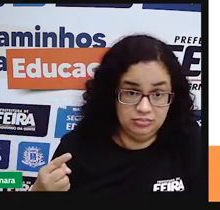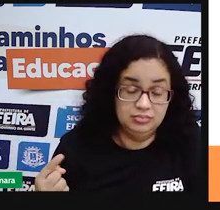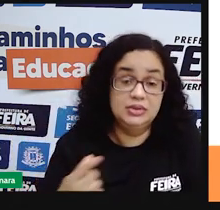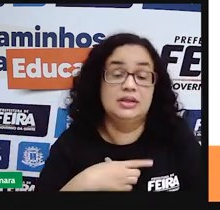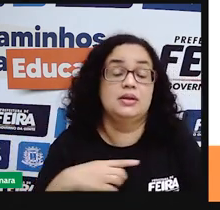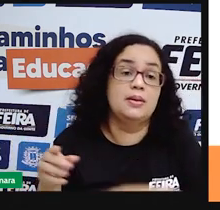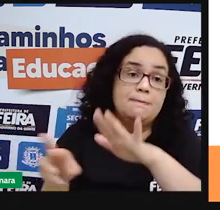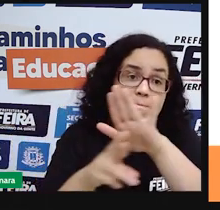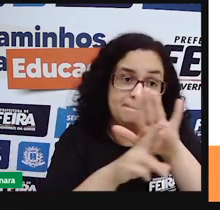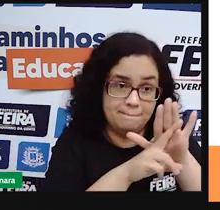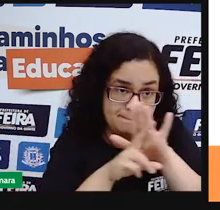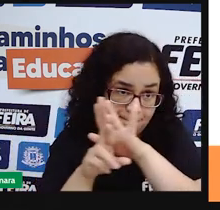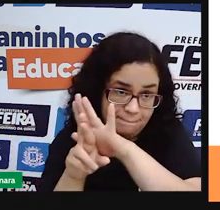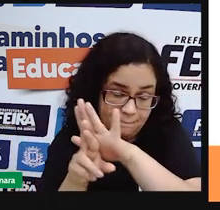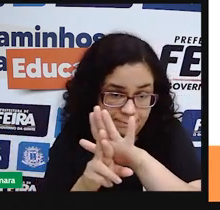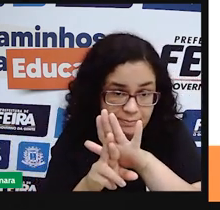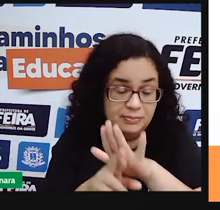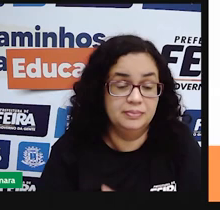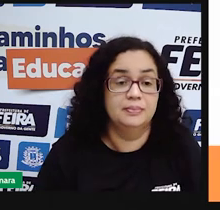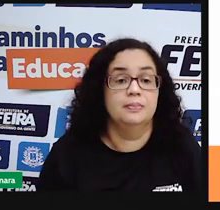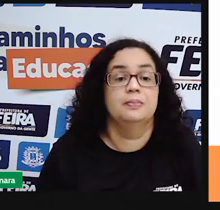16 grupos étnicos.